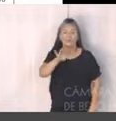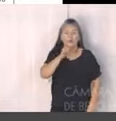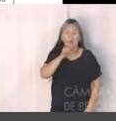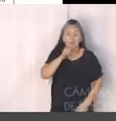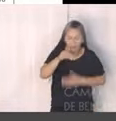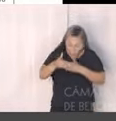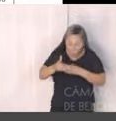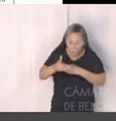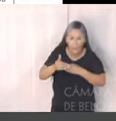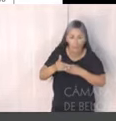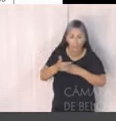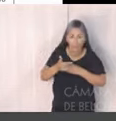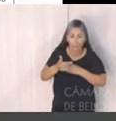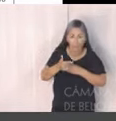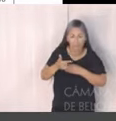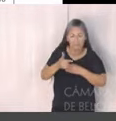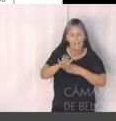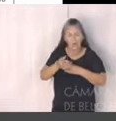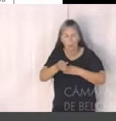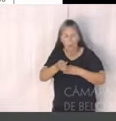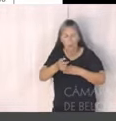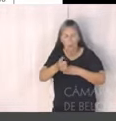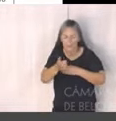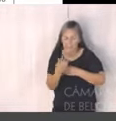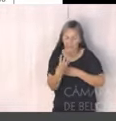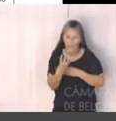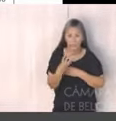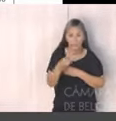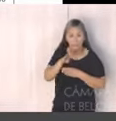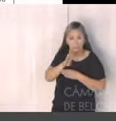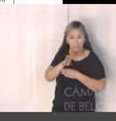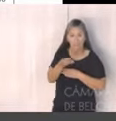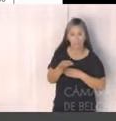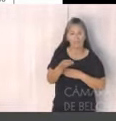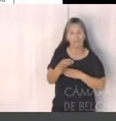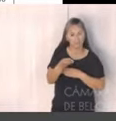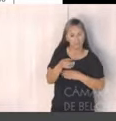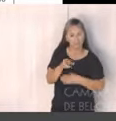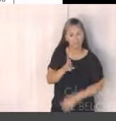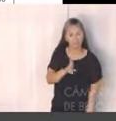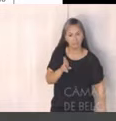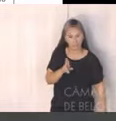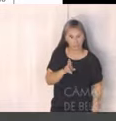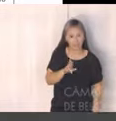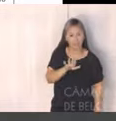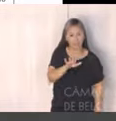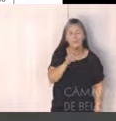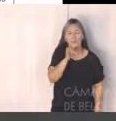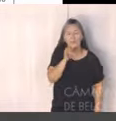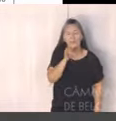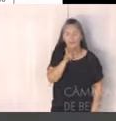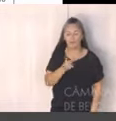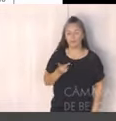chegarmos a 14 bilhões e 200 milhões de reais. A maior fatia, as